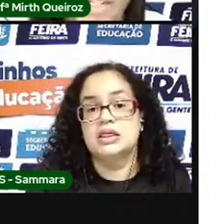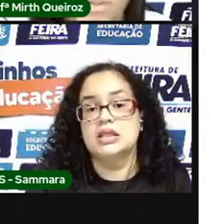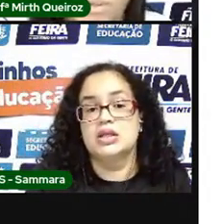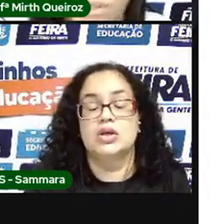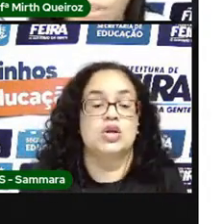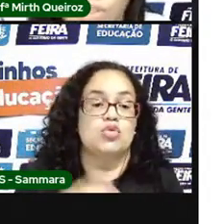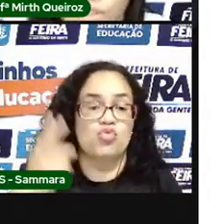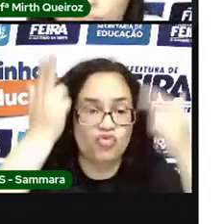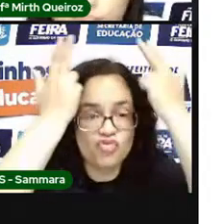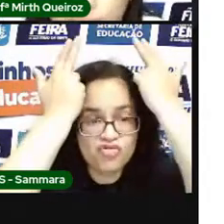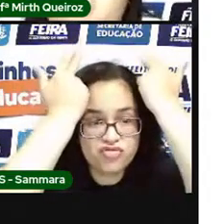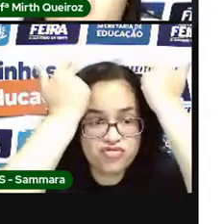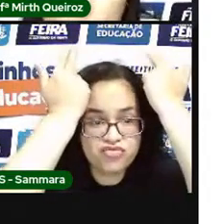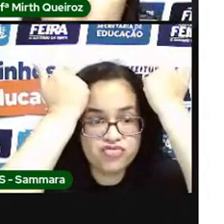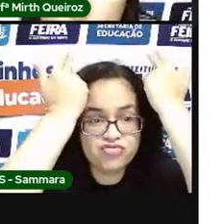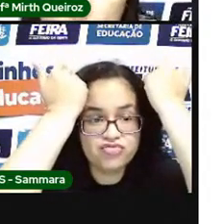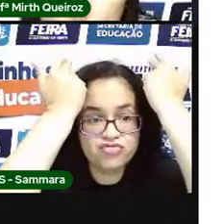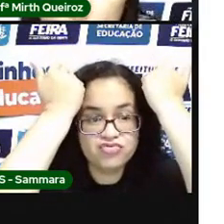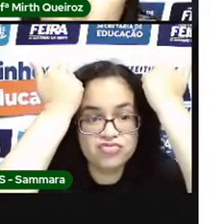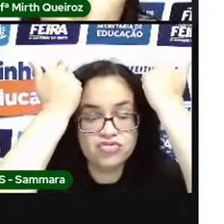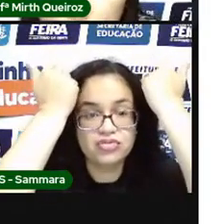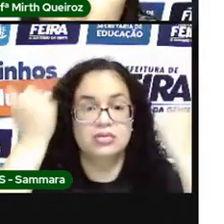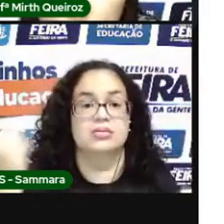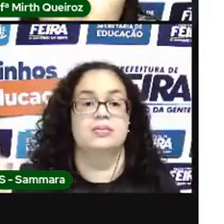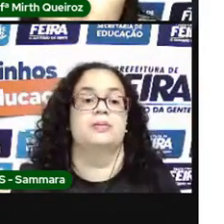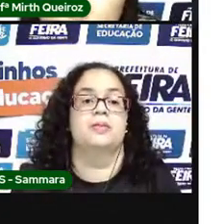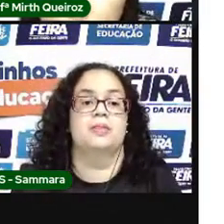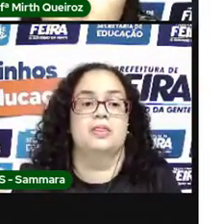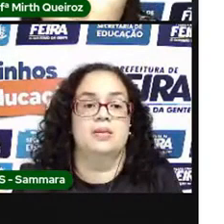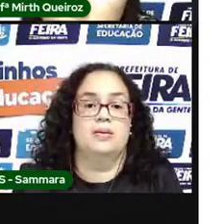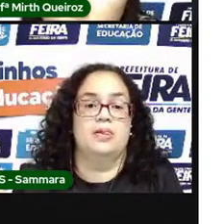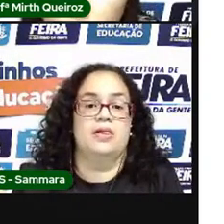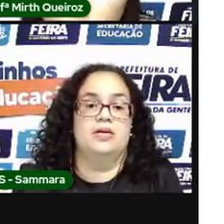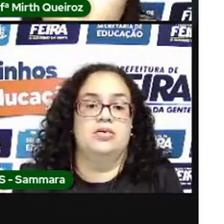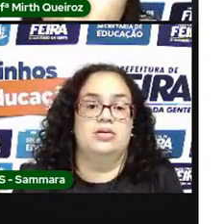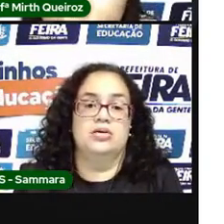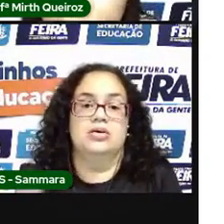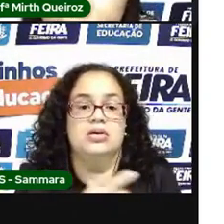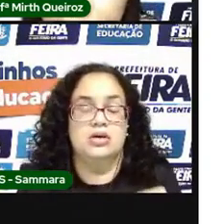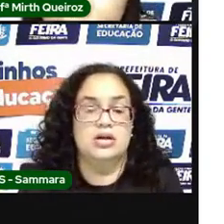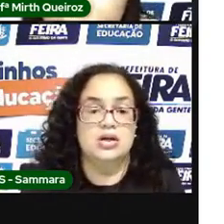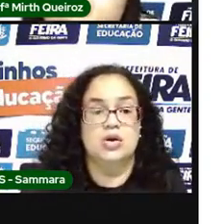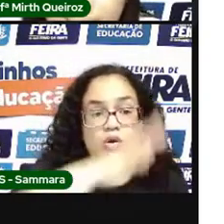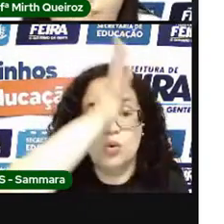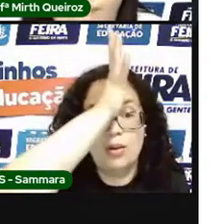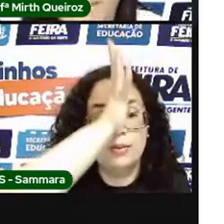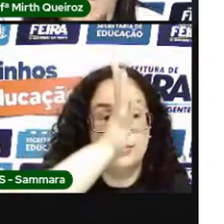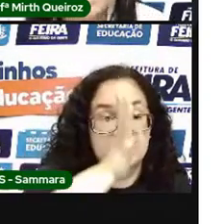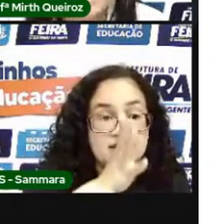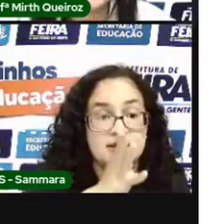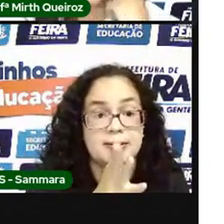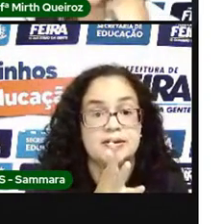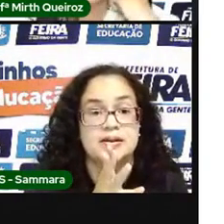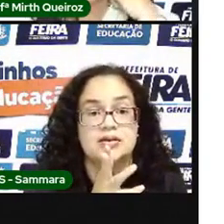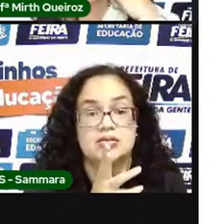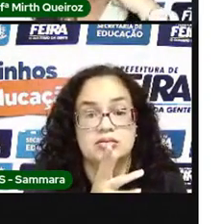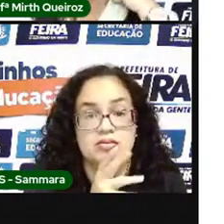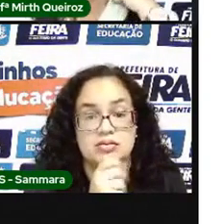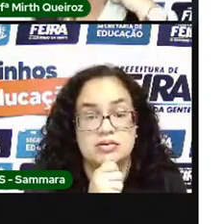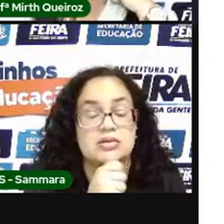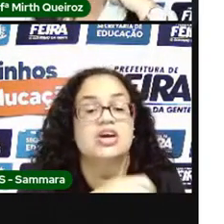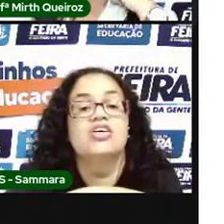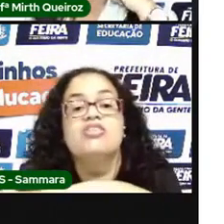coelho, nós temos aqui uma galinha, né? E esses